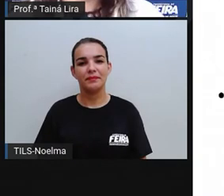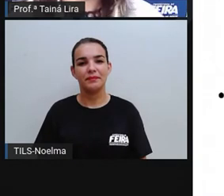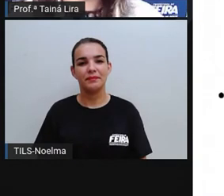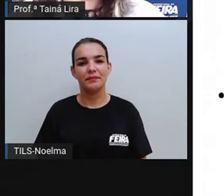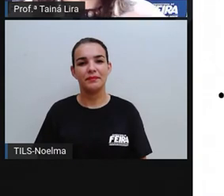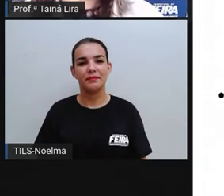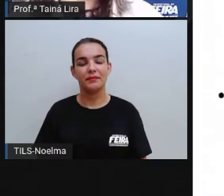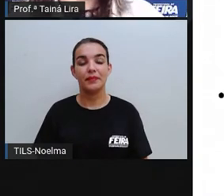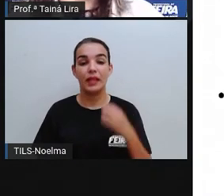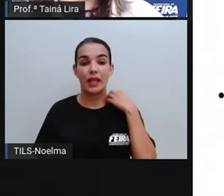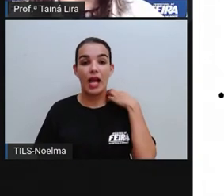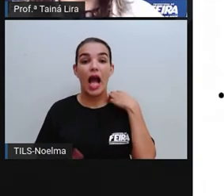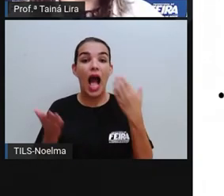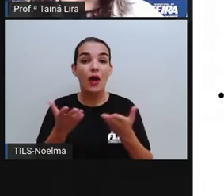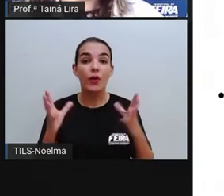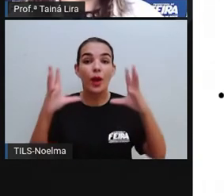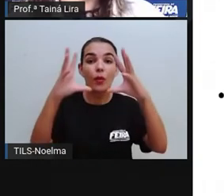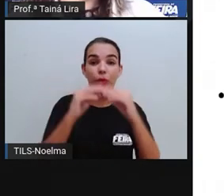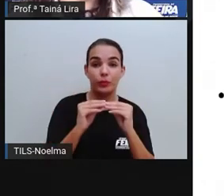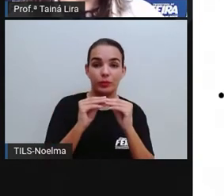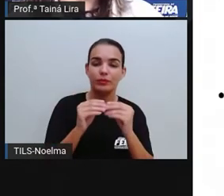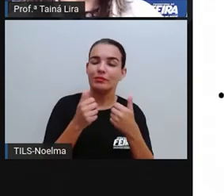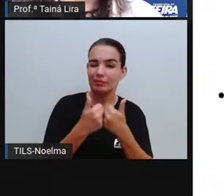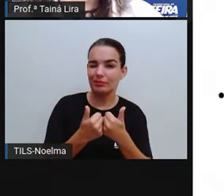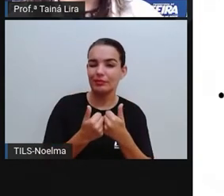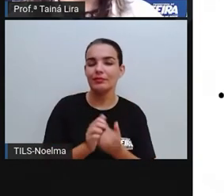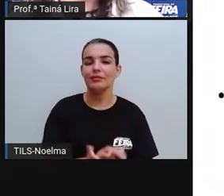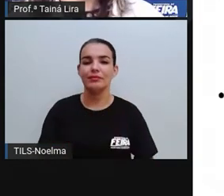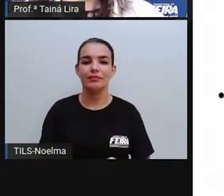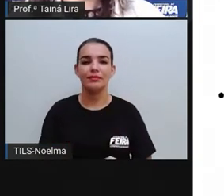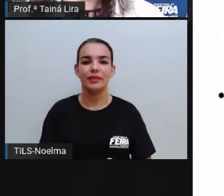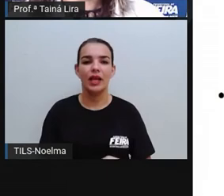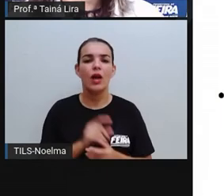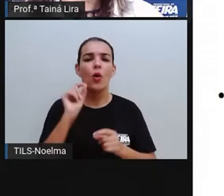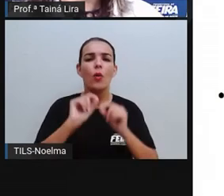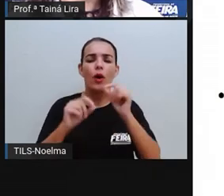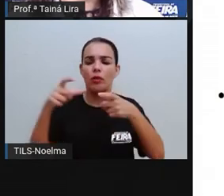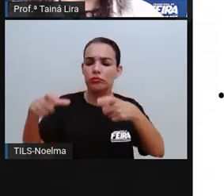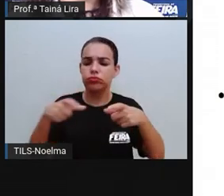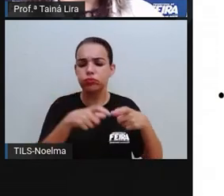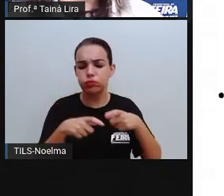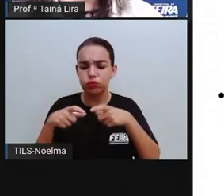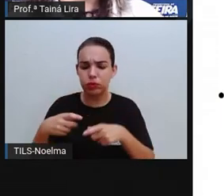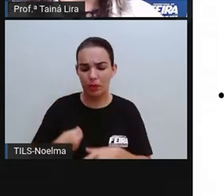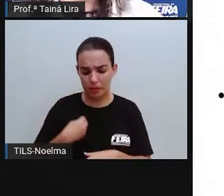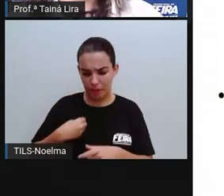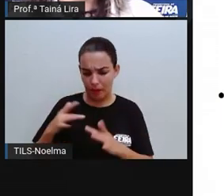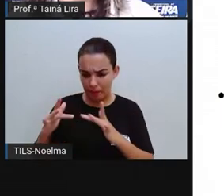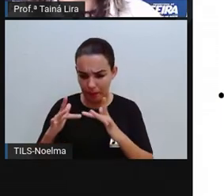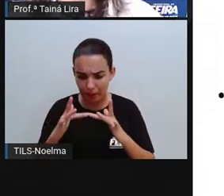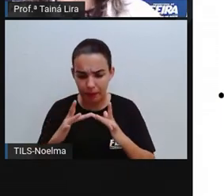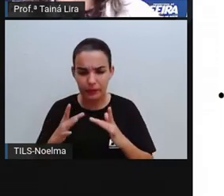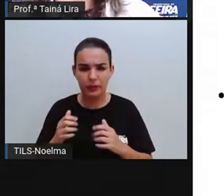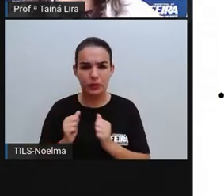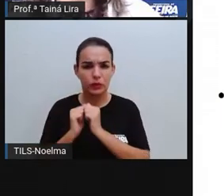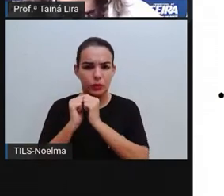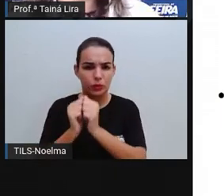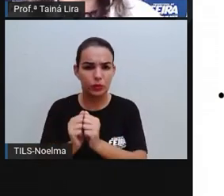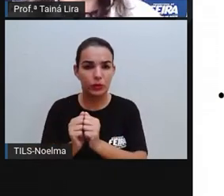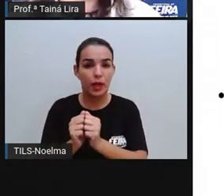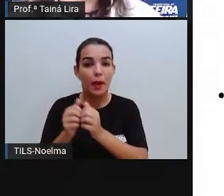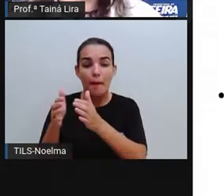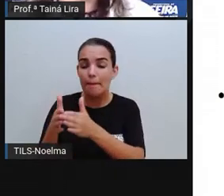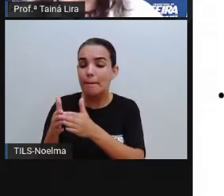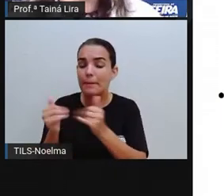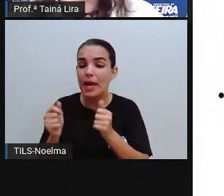então vamos fazer agora, ó, uma retomada, os espaços de convivência, né, eles exigem